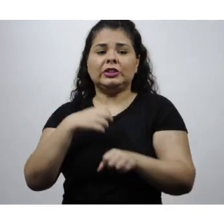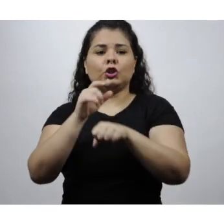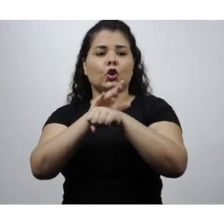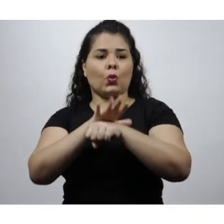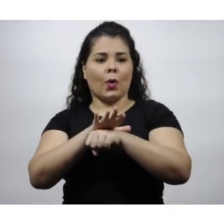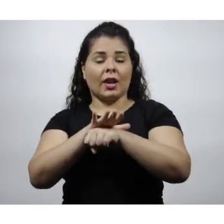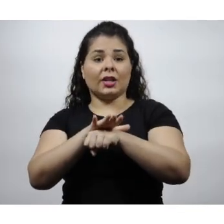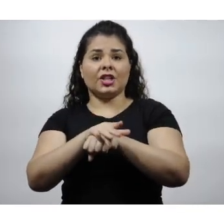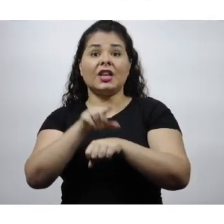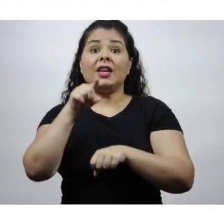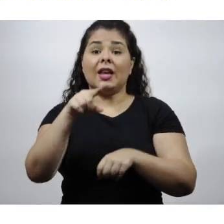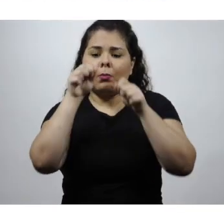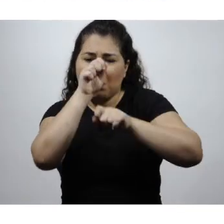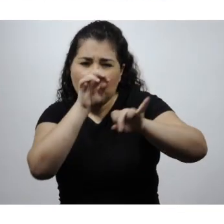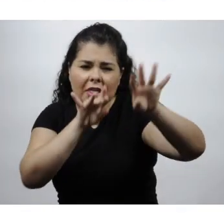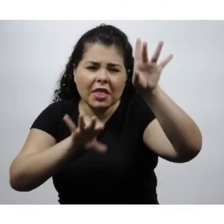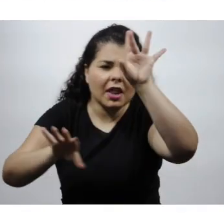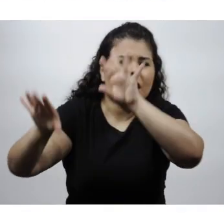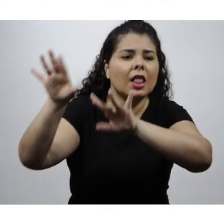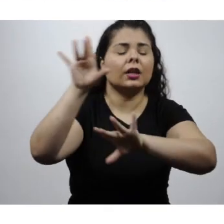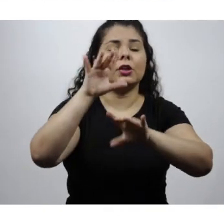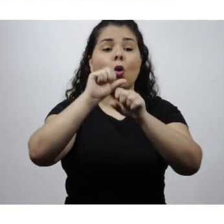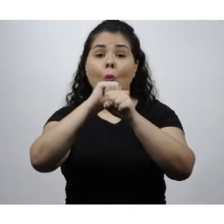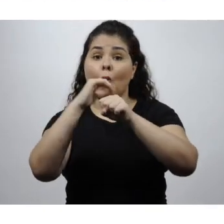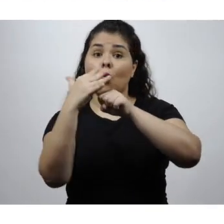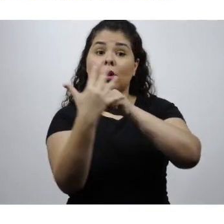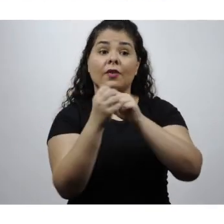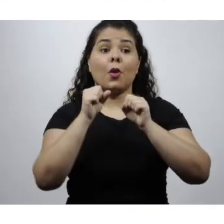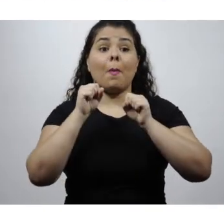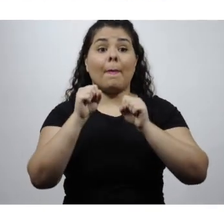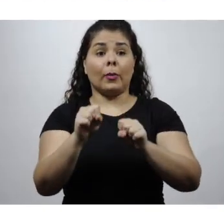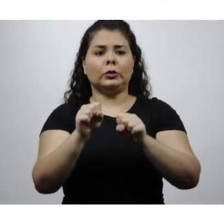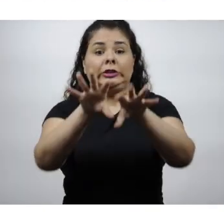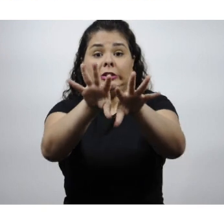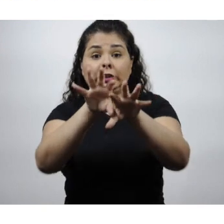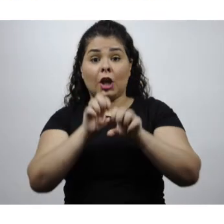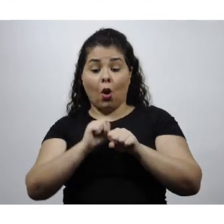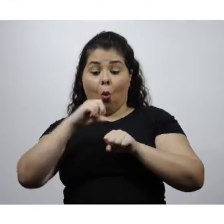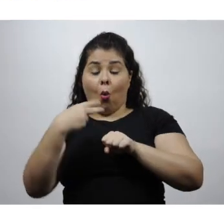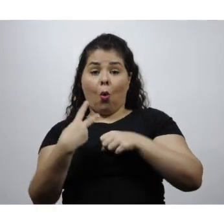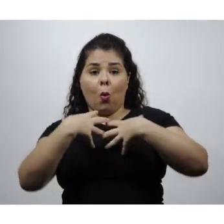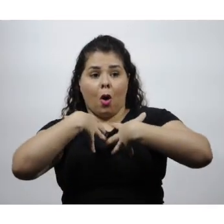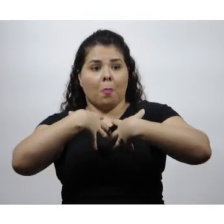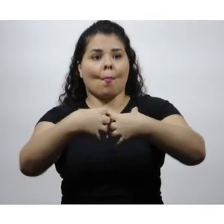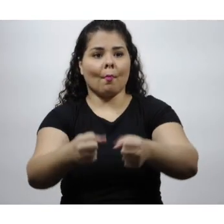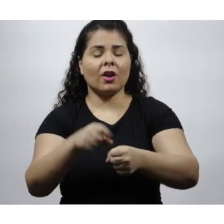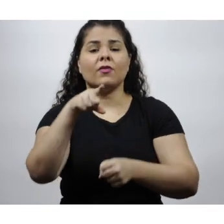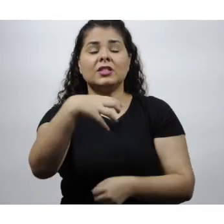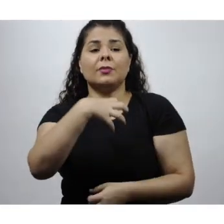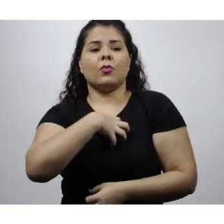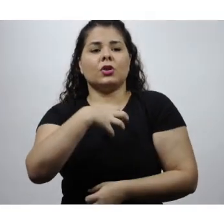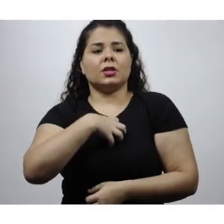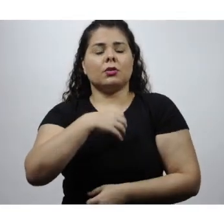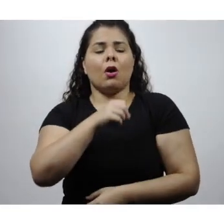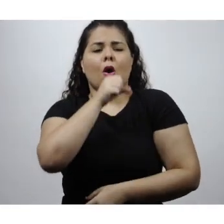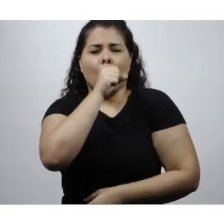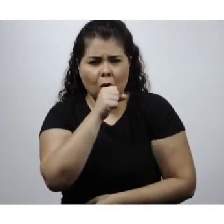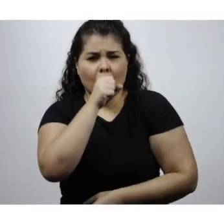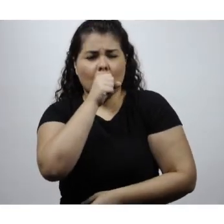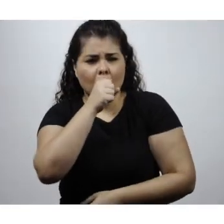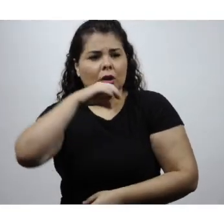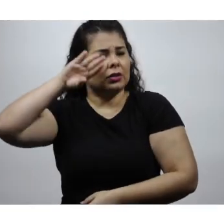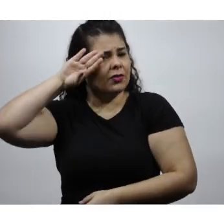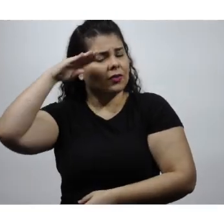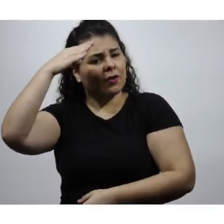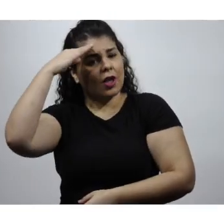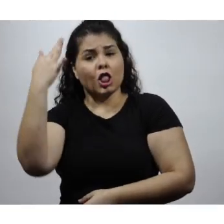Ele passa de uma pessoa para outra. O coronavírus pode passar de outra pessoa para você ou de você para outra pessoa. Você pode ter tosse, febre, dor de